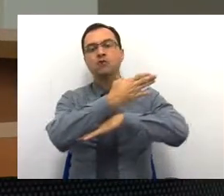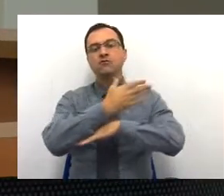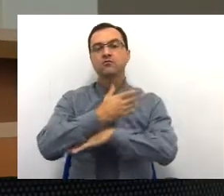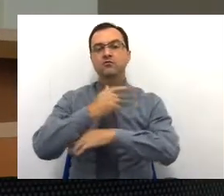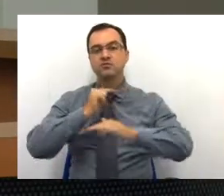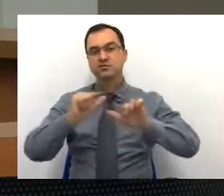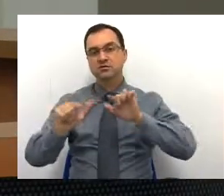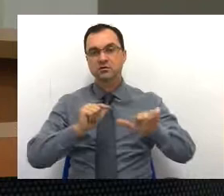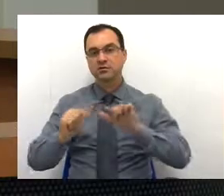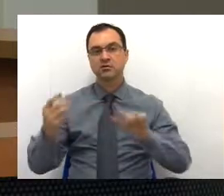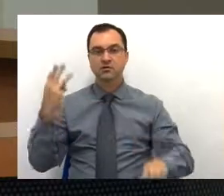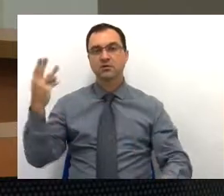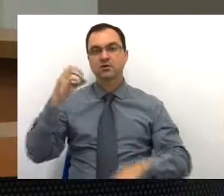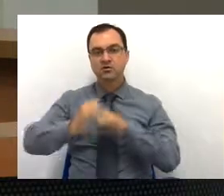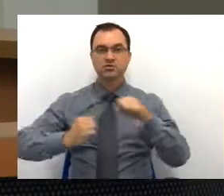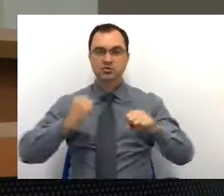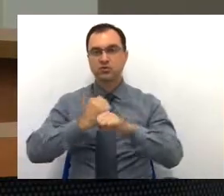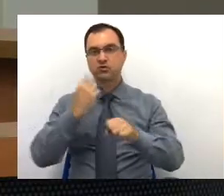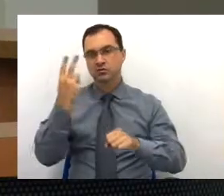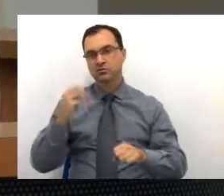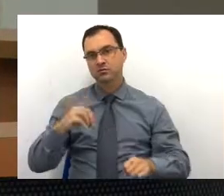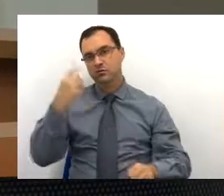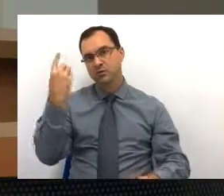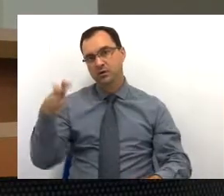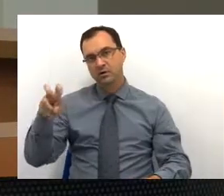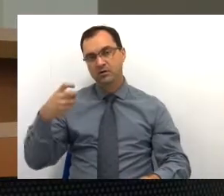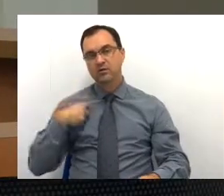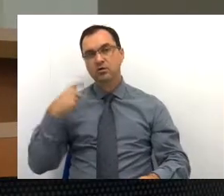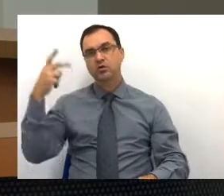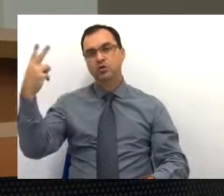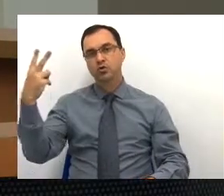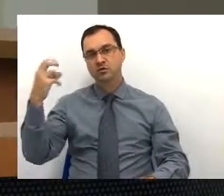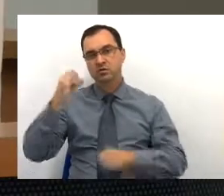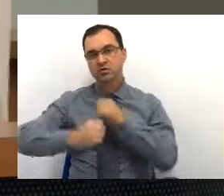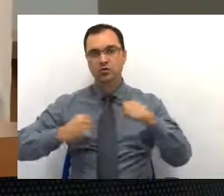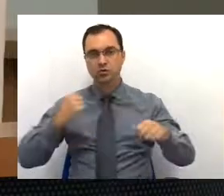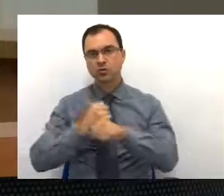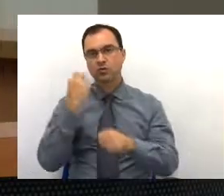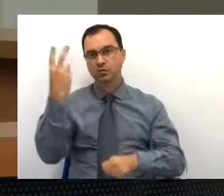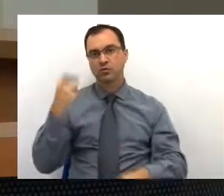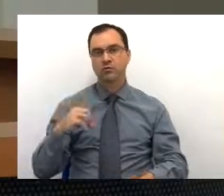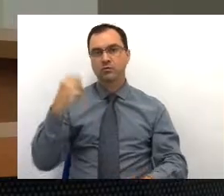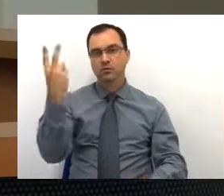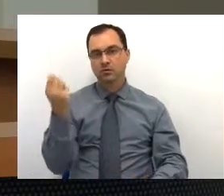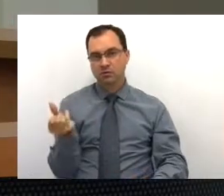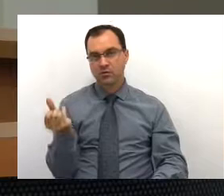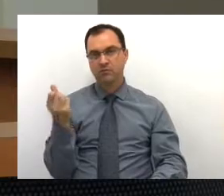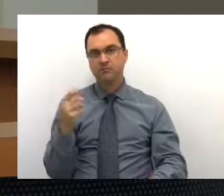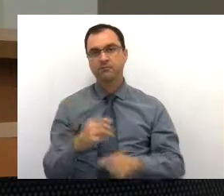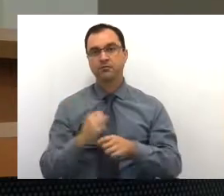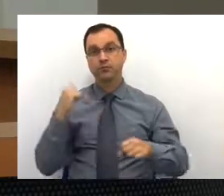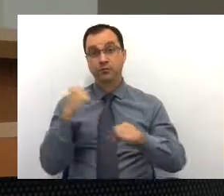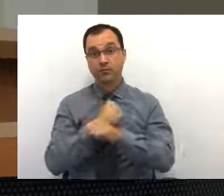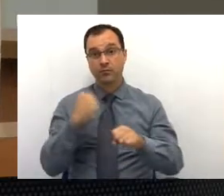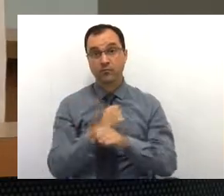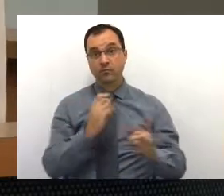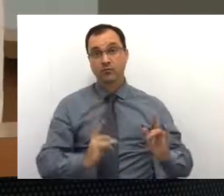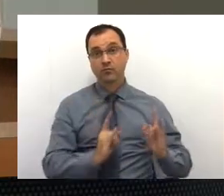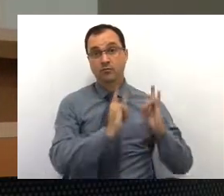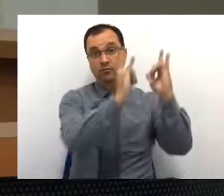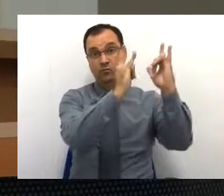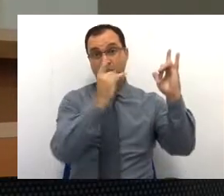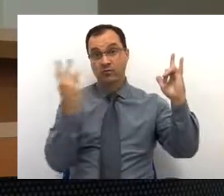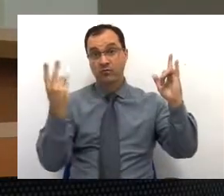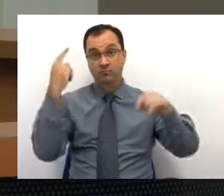Três em 2015 e mais dois em 2016. Construção de três unidades de